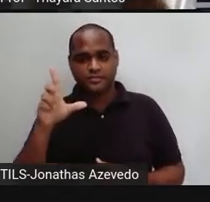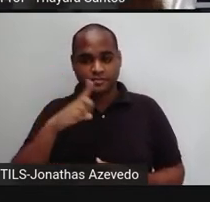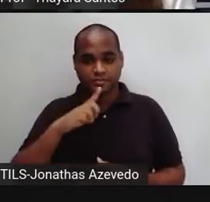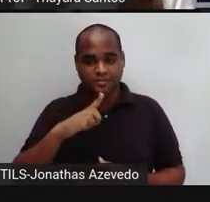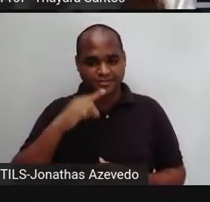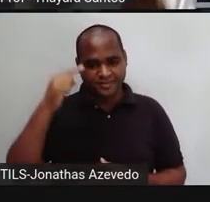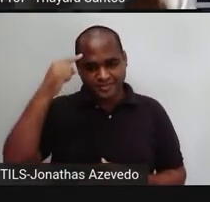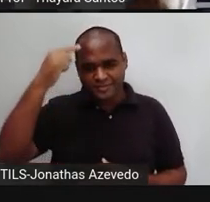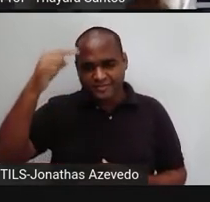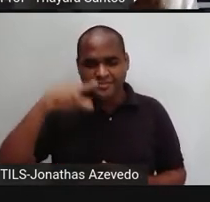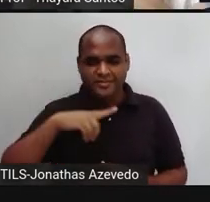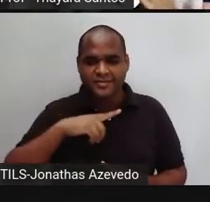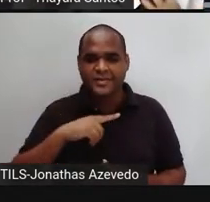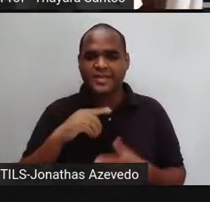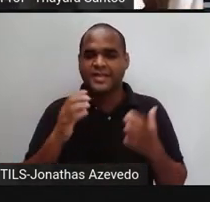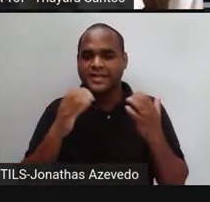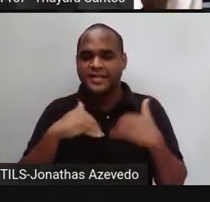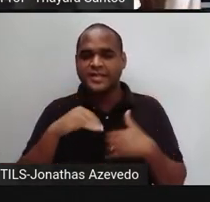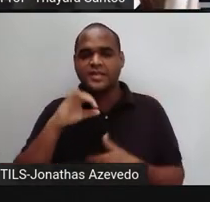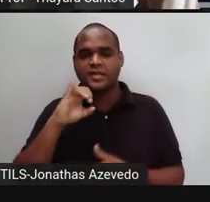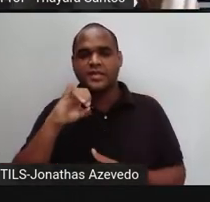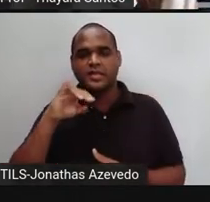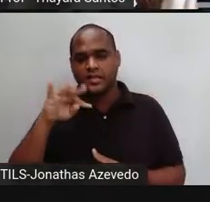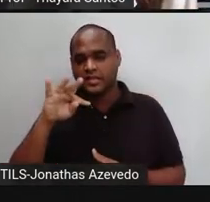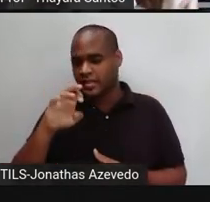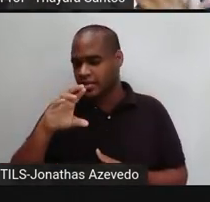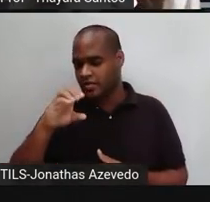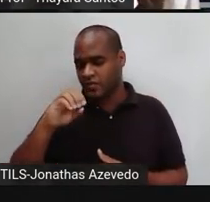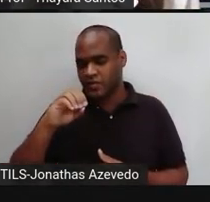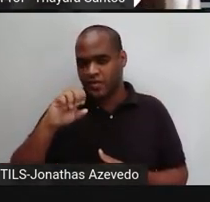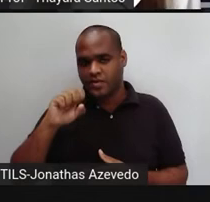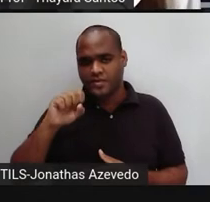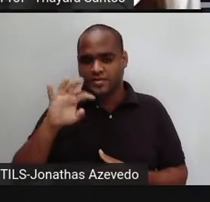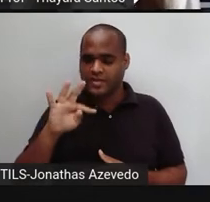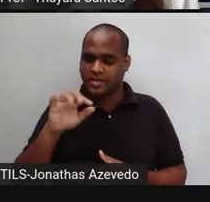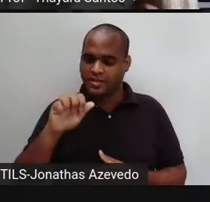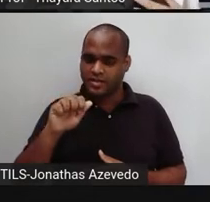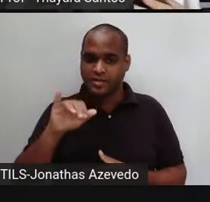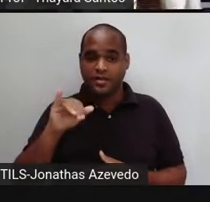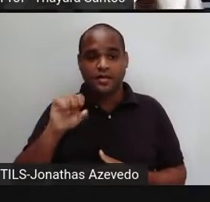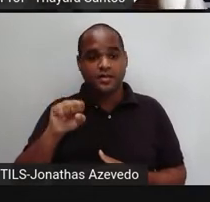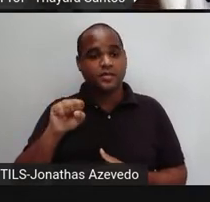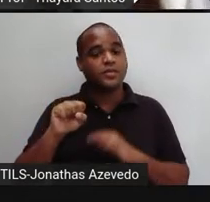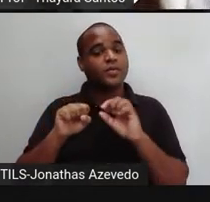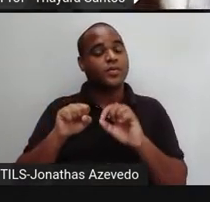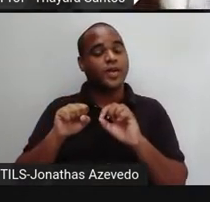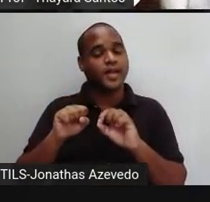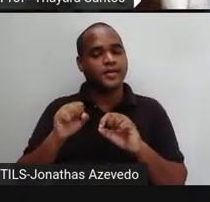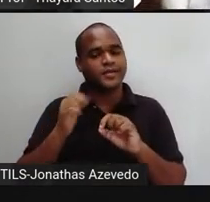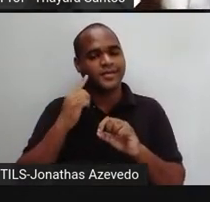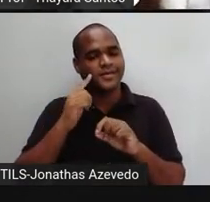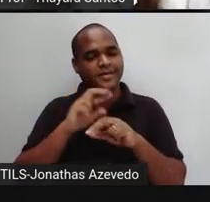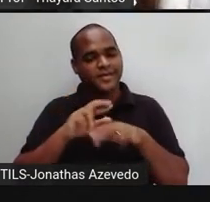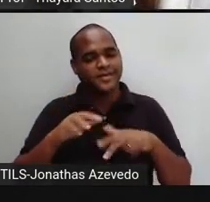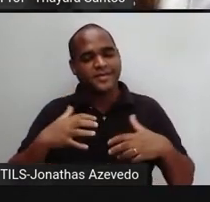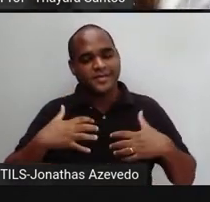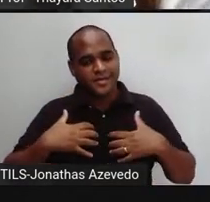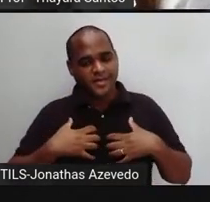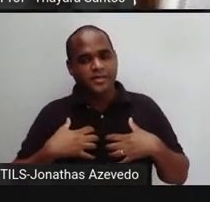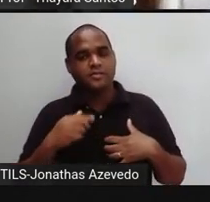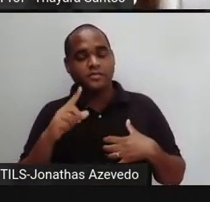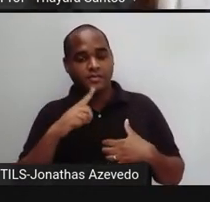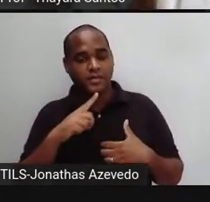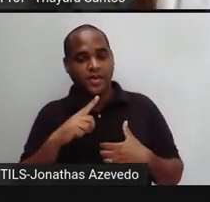músculos que a gente chama de intercostais. O que são esses músculos intercostais? São os músculos que a gente tem entre